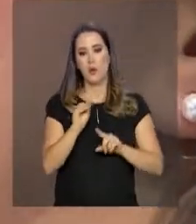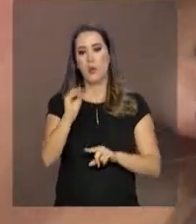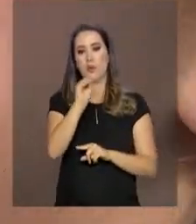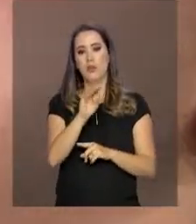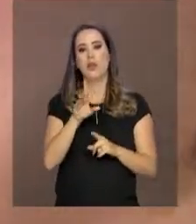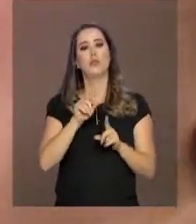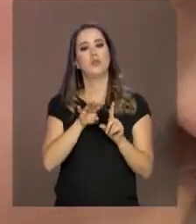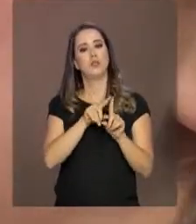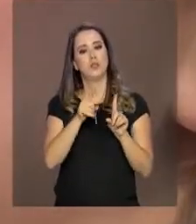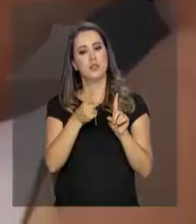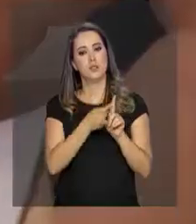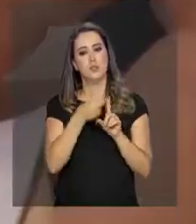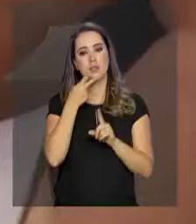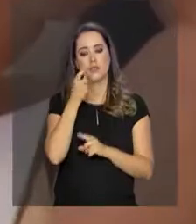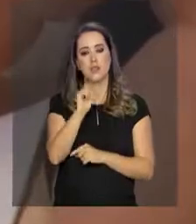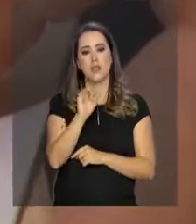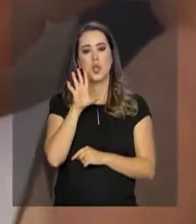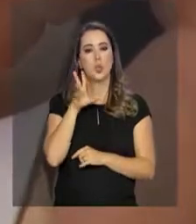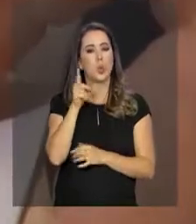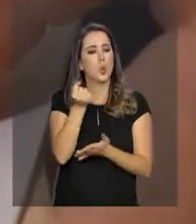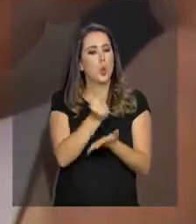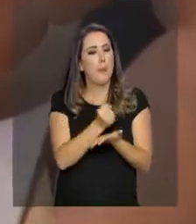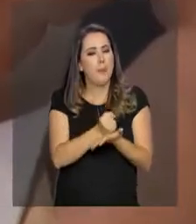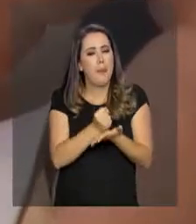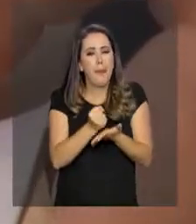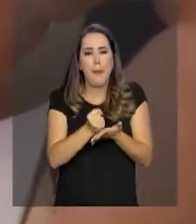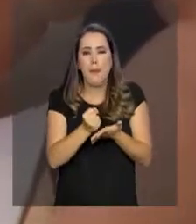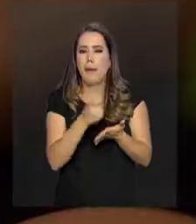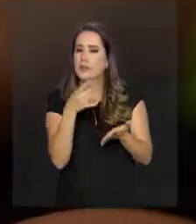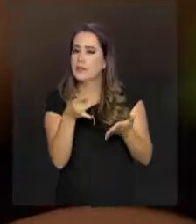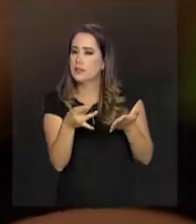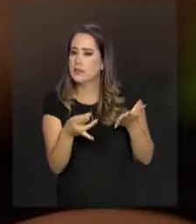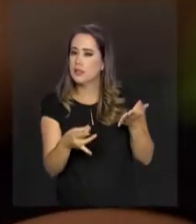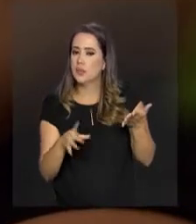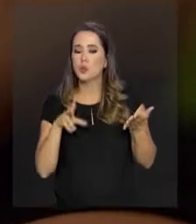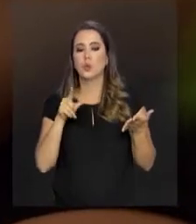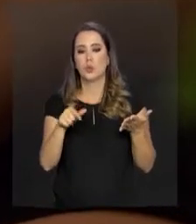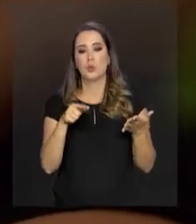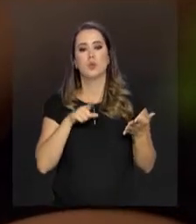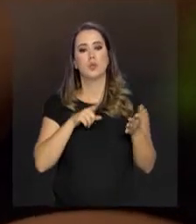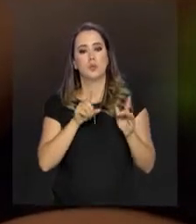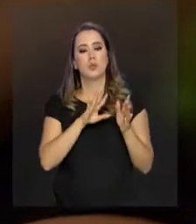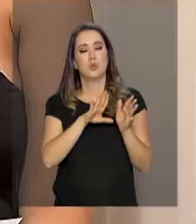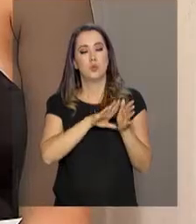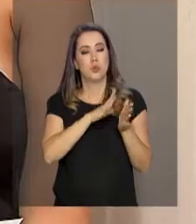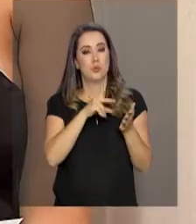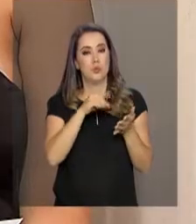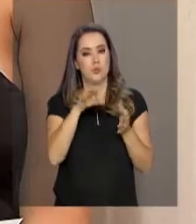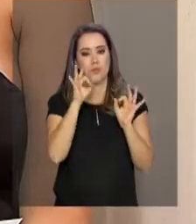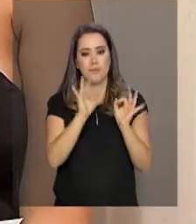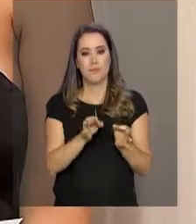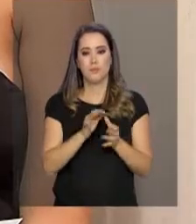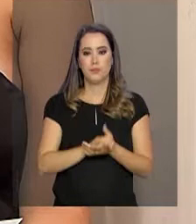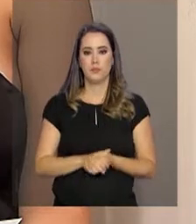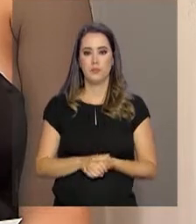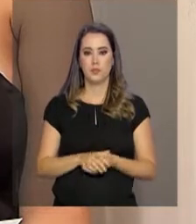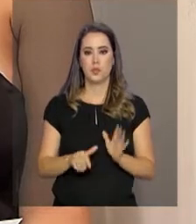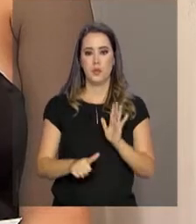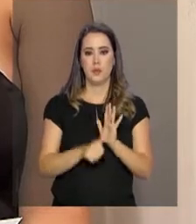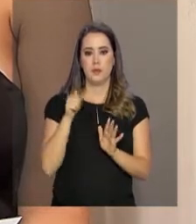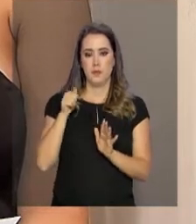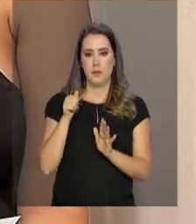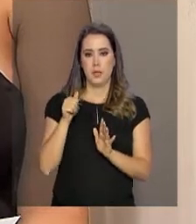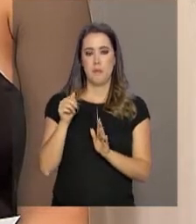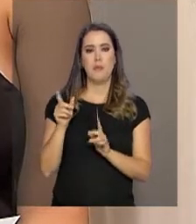da gravidez, conta que tomou todas as vacinas previstas no calendário da gestante. Na primeira consulta com o meu